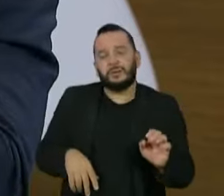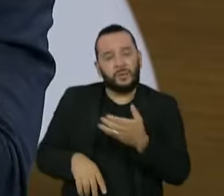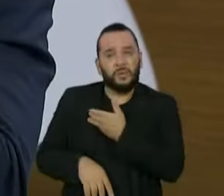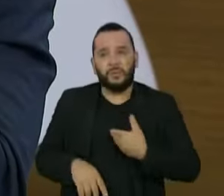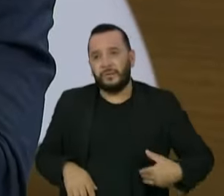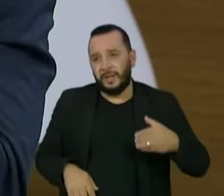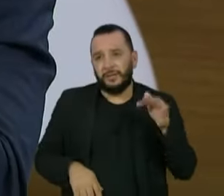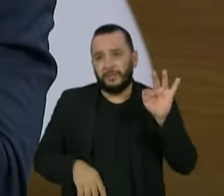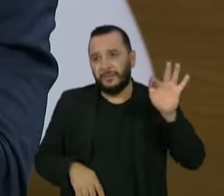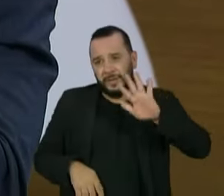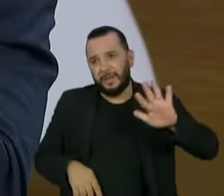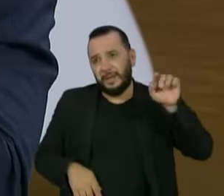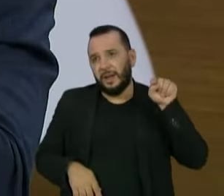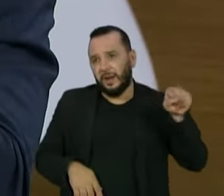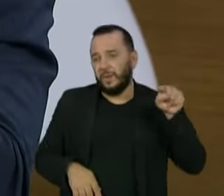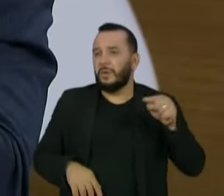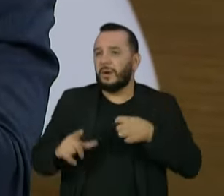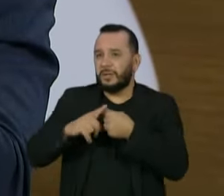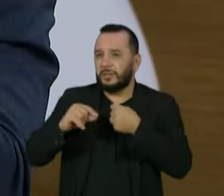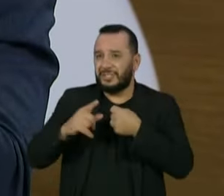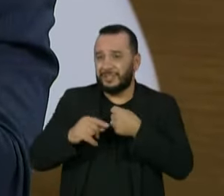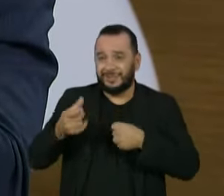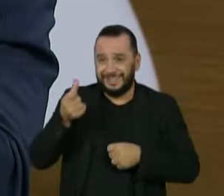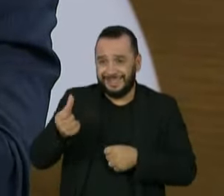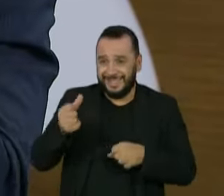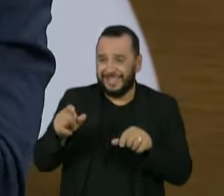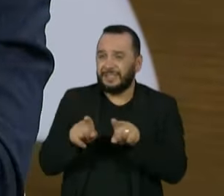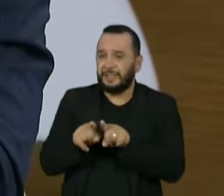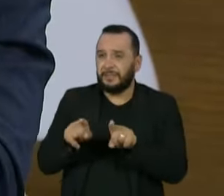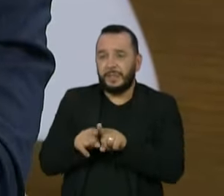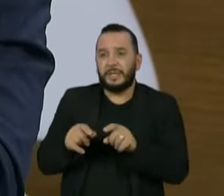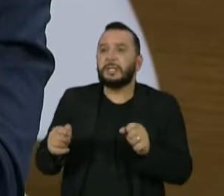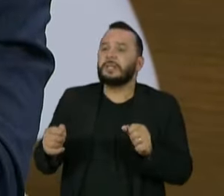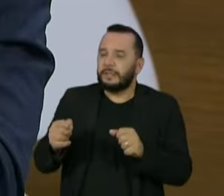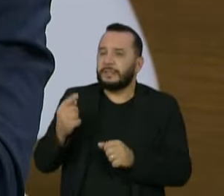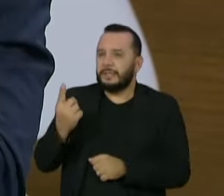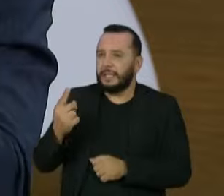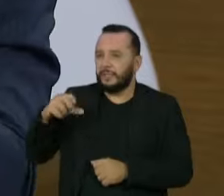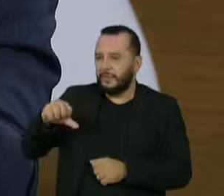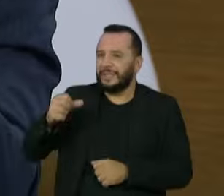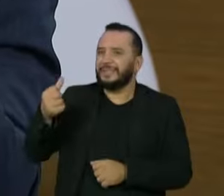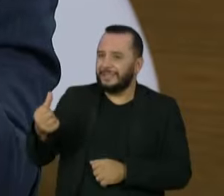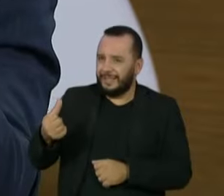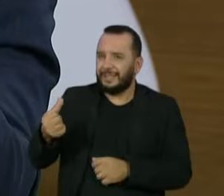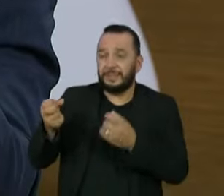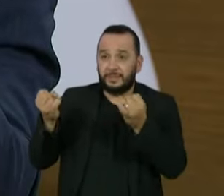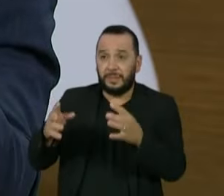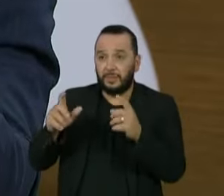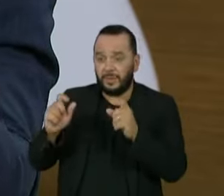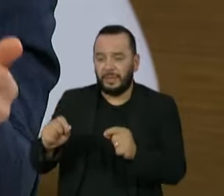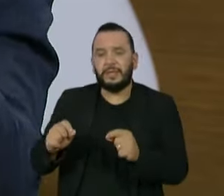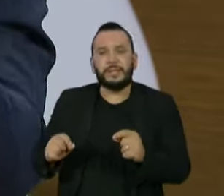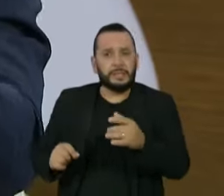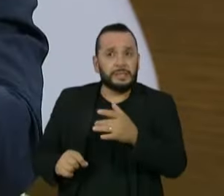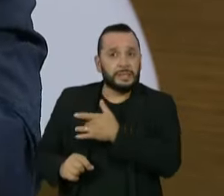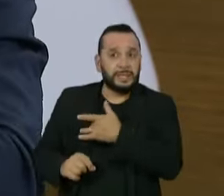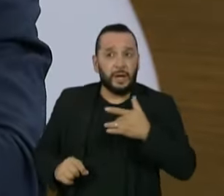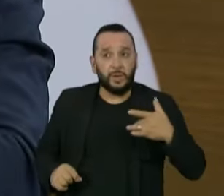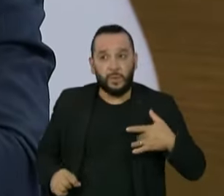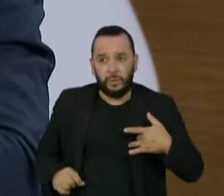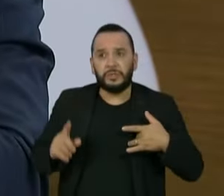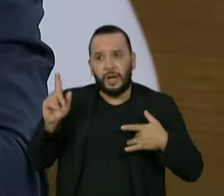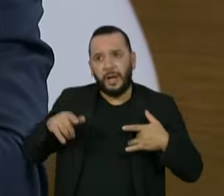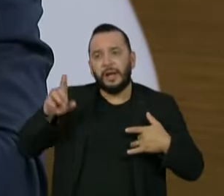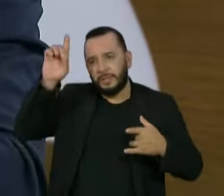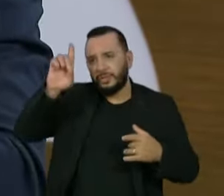6º, corroborado com 196 da Constituição, é claro quando diz que a saúde é pública, direito de todos, mas é dever